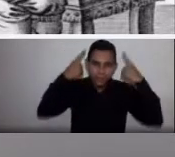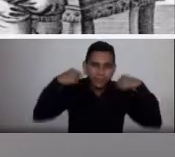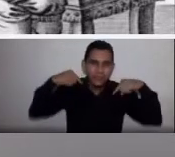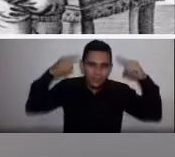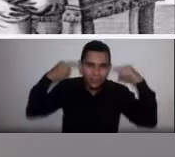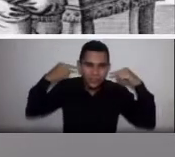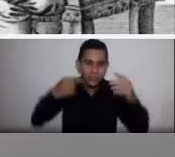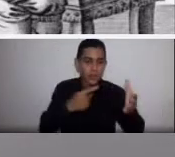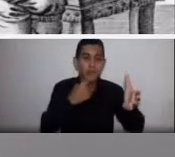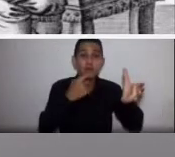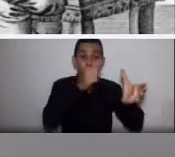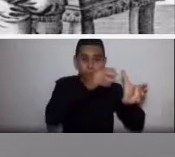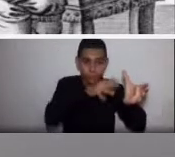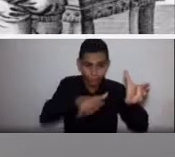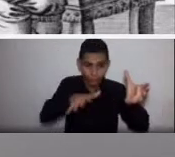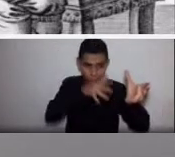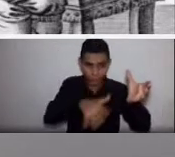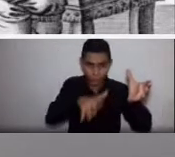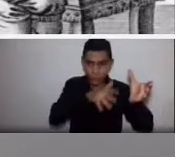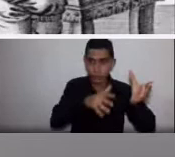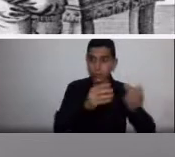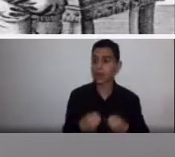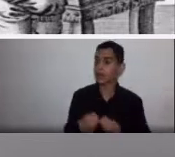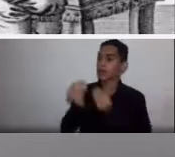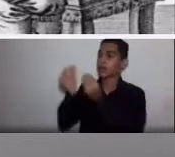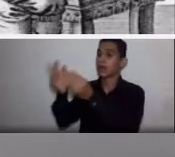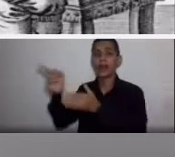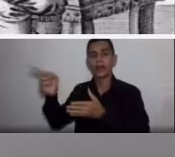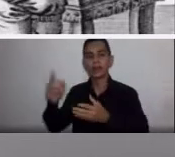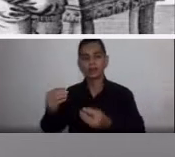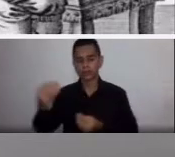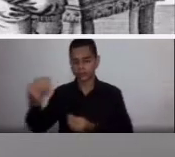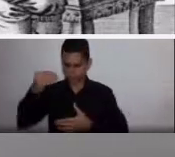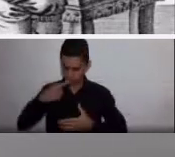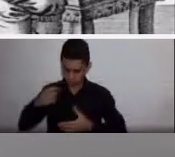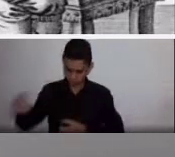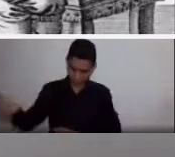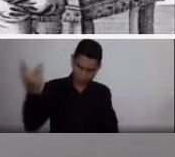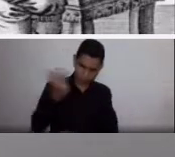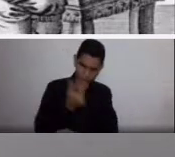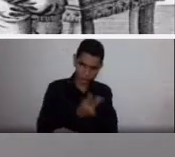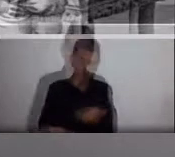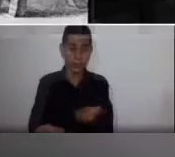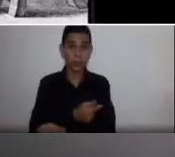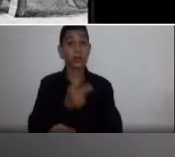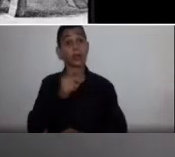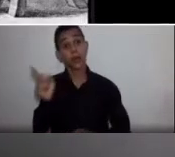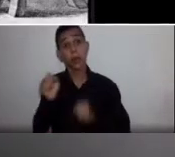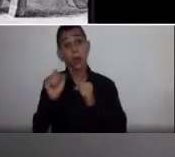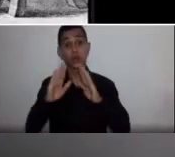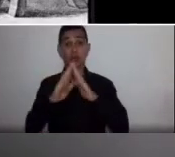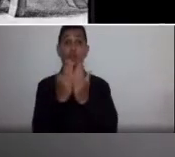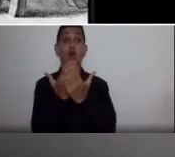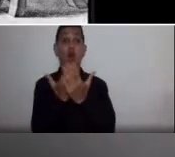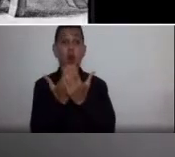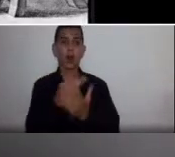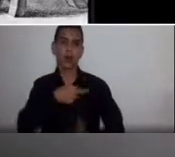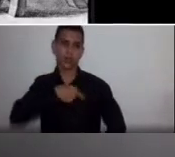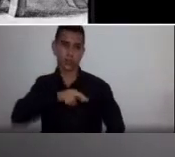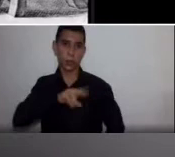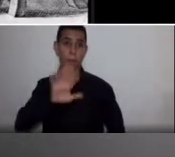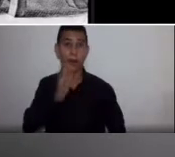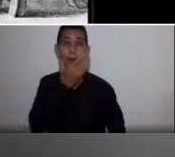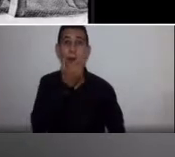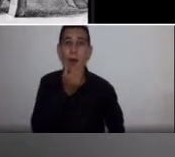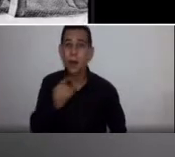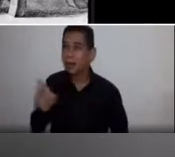temperamento num temperamento mais dócil. Esse sujeito, apesar de estar num colégio religioso, era extremamente agressivo e